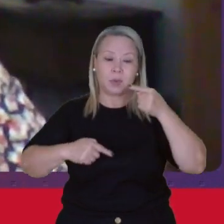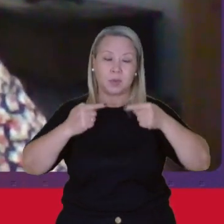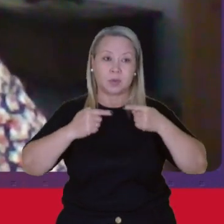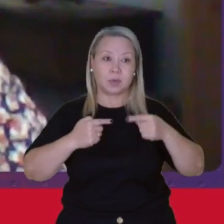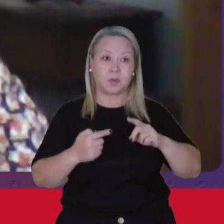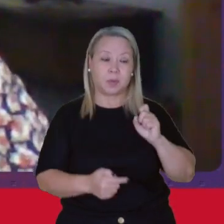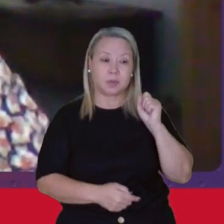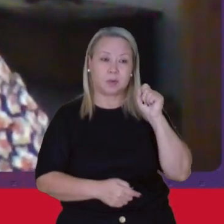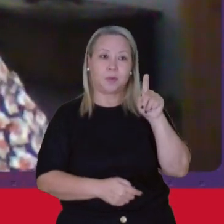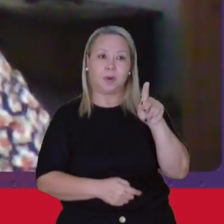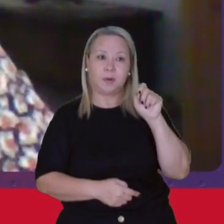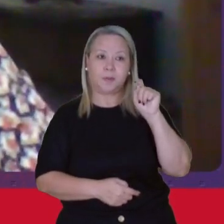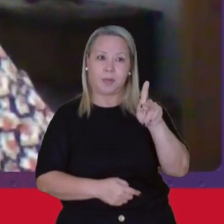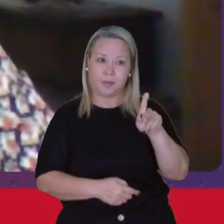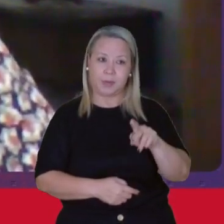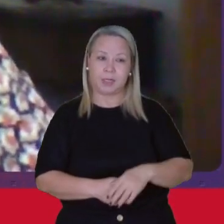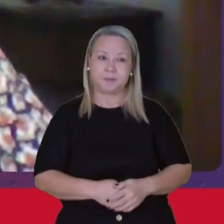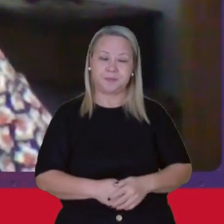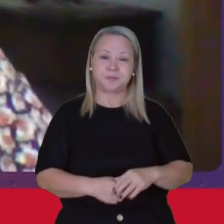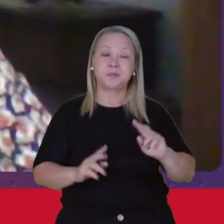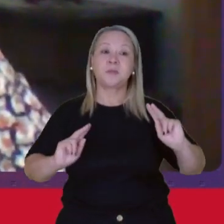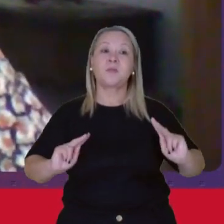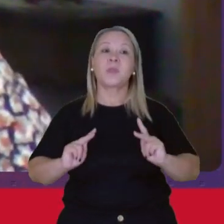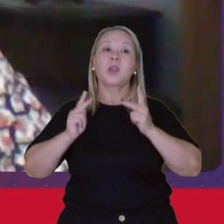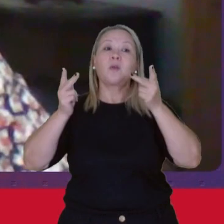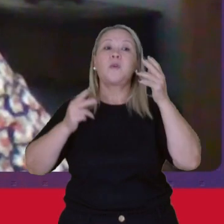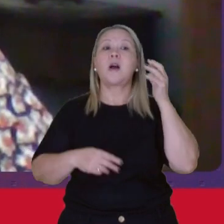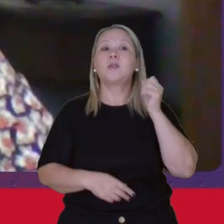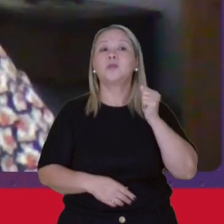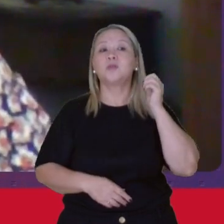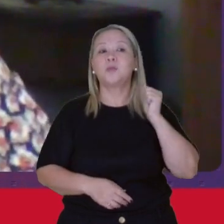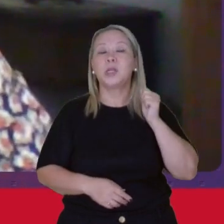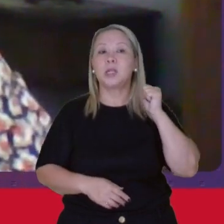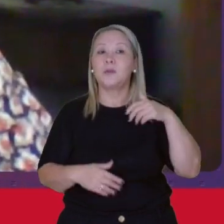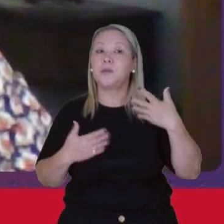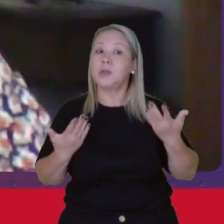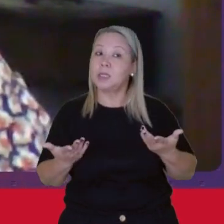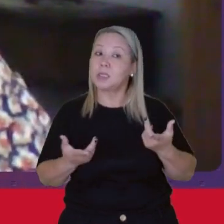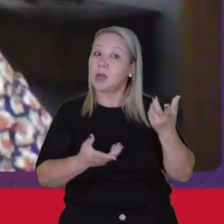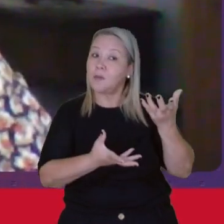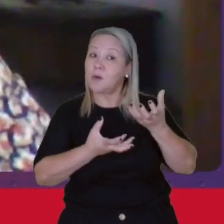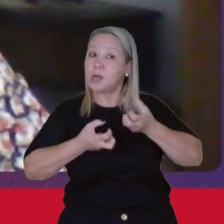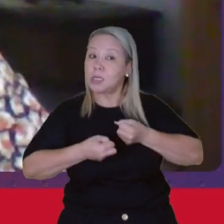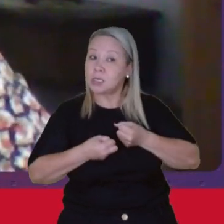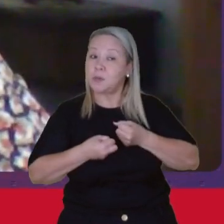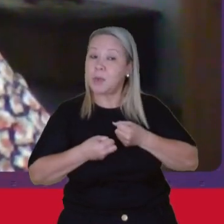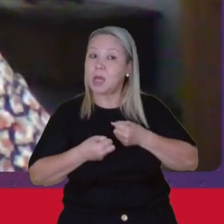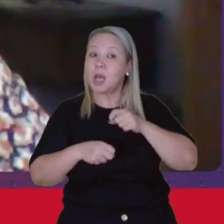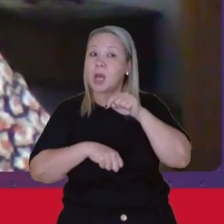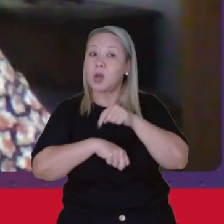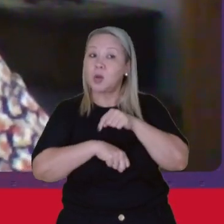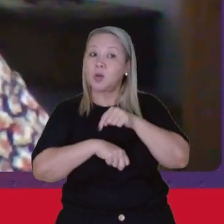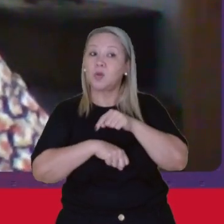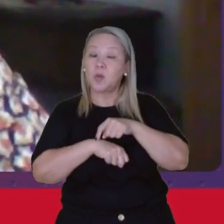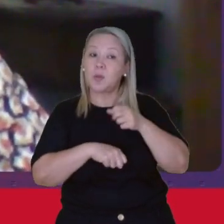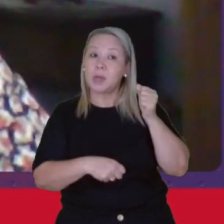previdência Social Sobre o valor Dos benefícios Que elas vão receber No momento Da